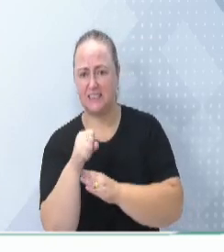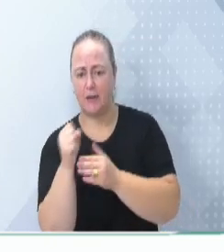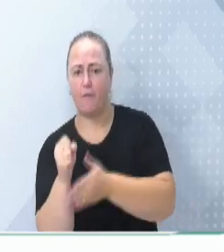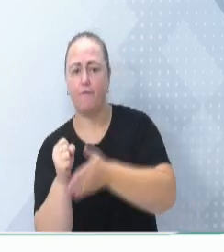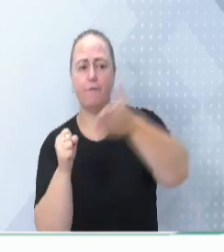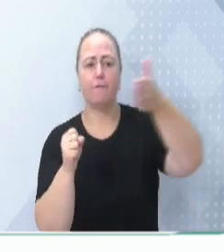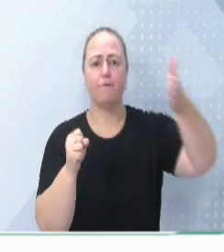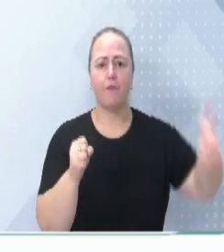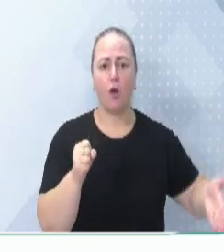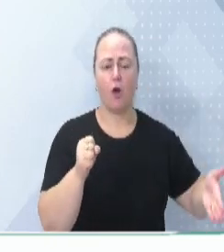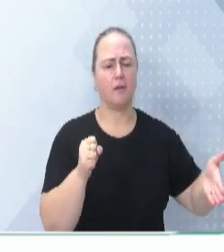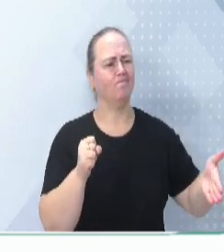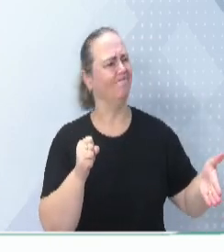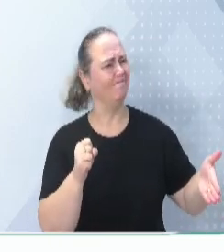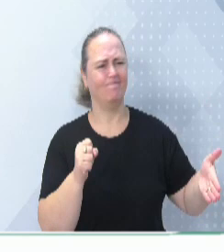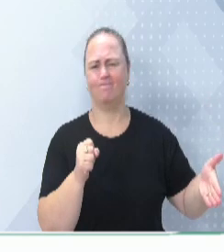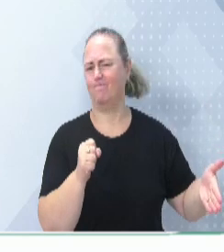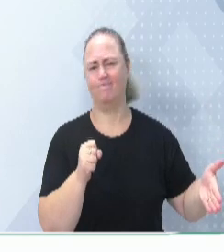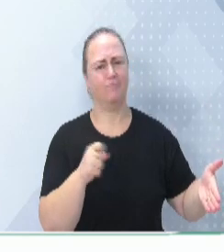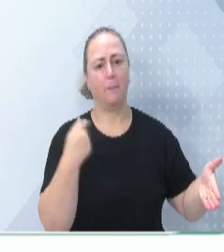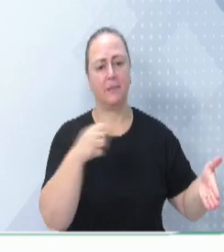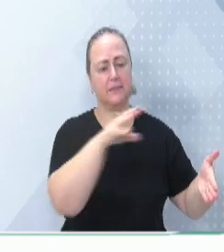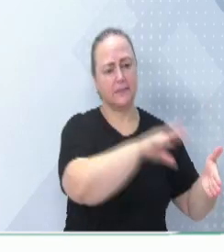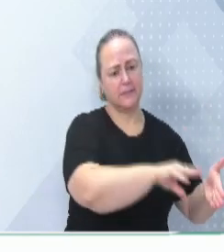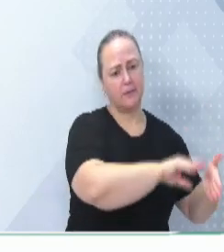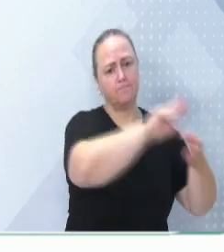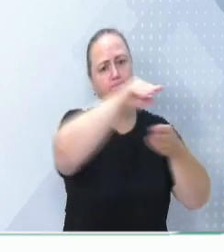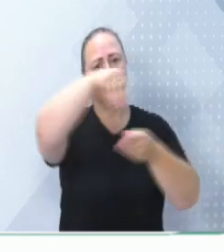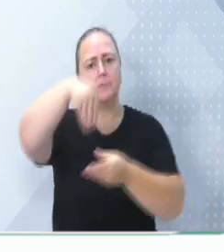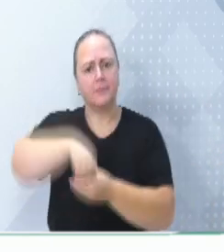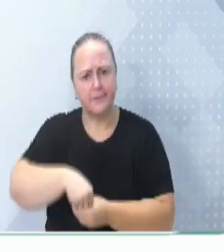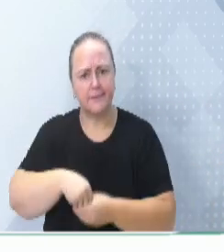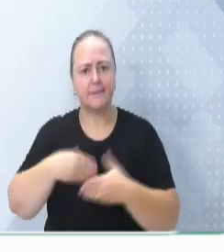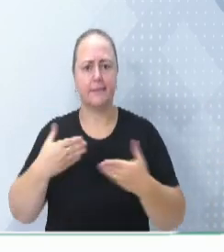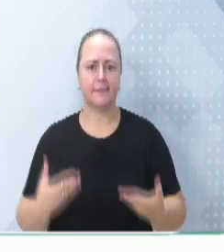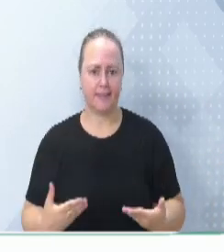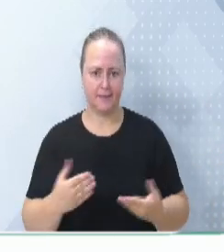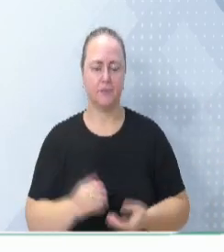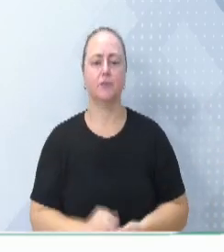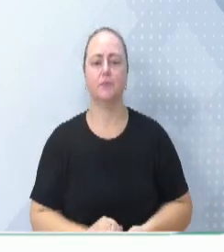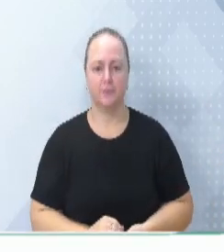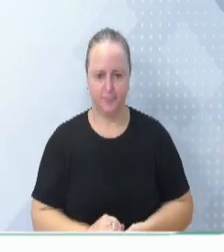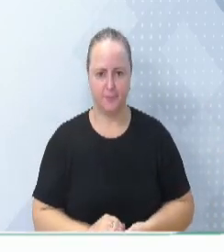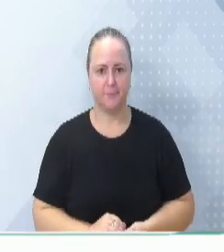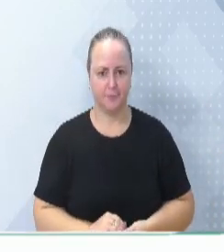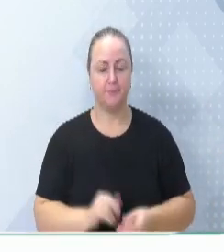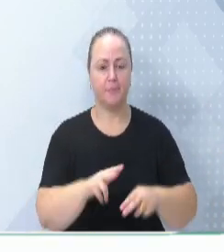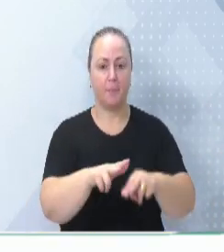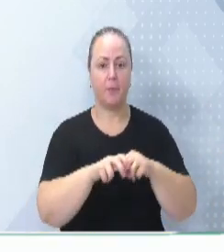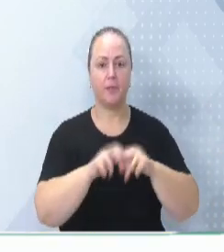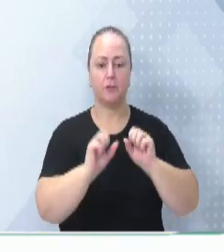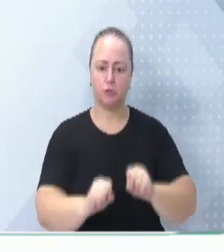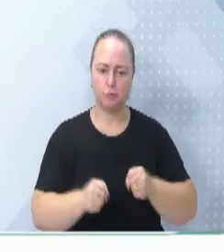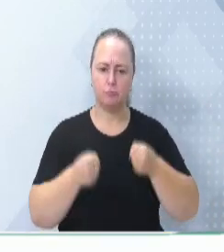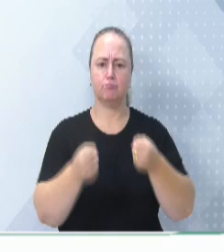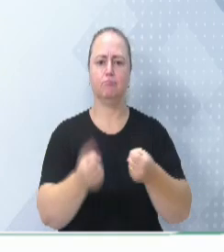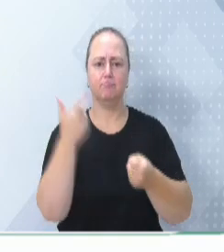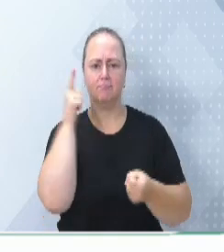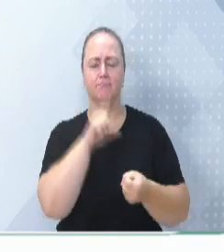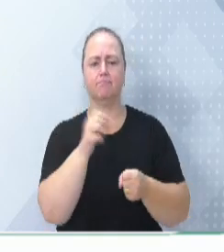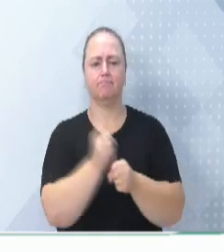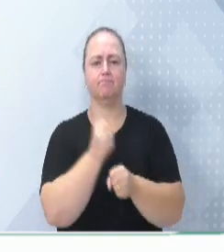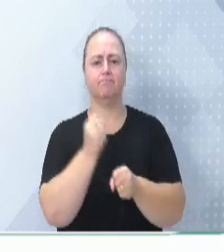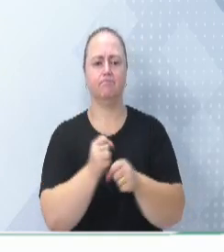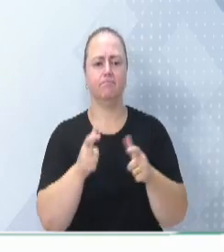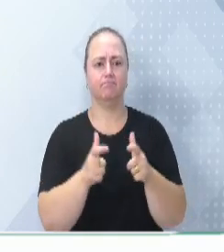obra a oitropedia para dentro do hospital, que é o local onde tem que estar. E a gente está empenhado bastante em cima disso, e nós temos